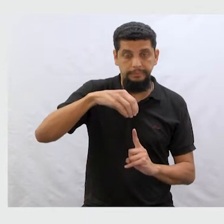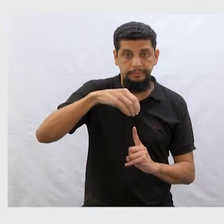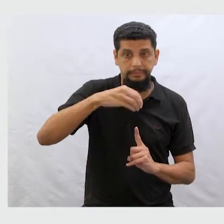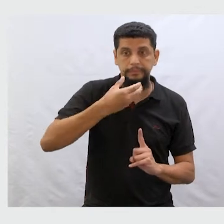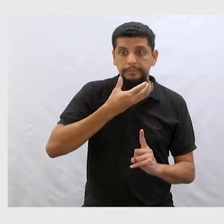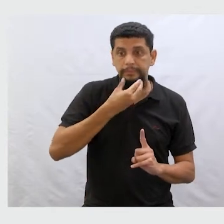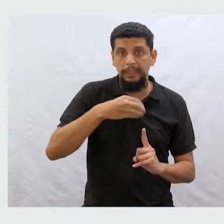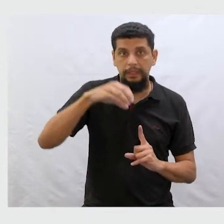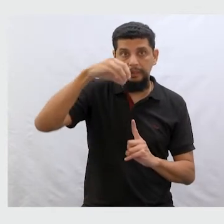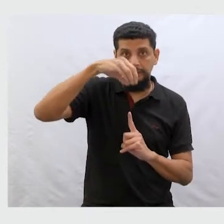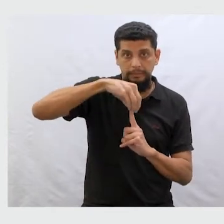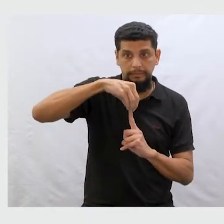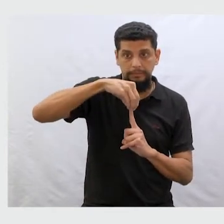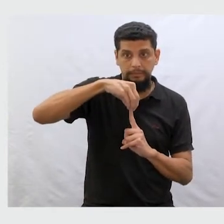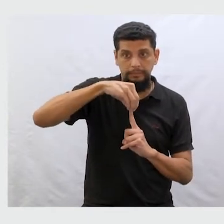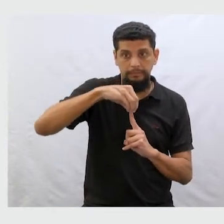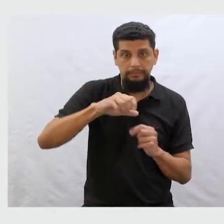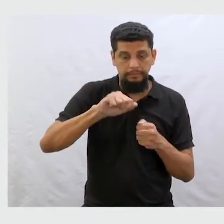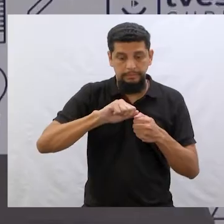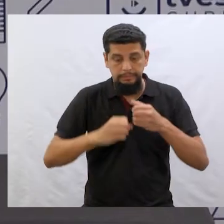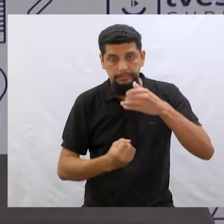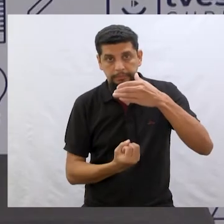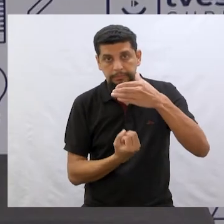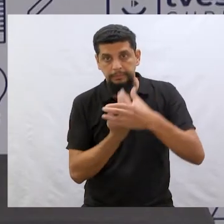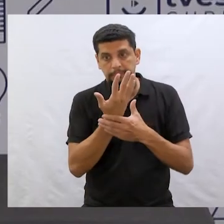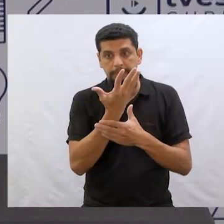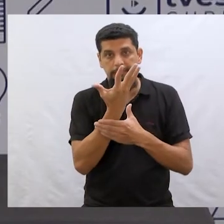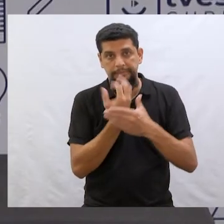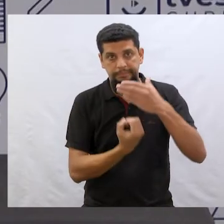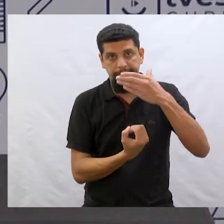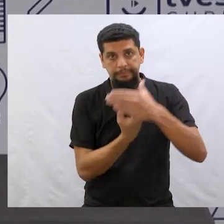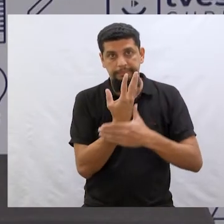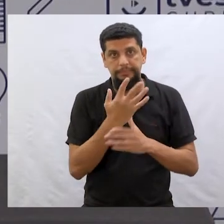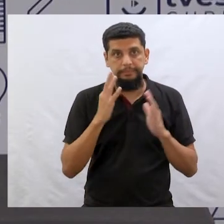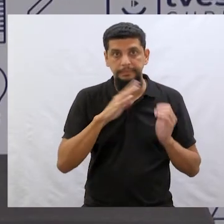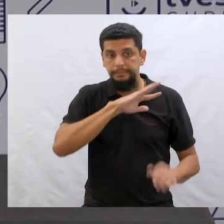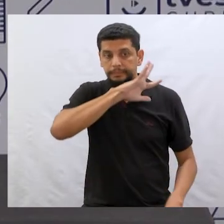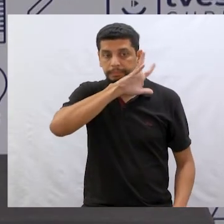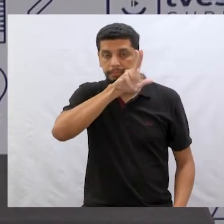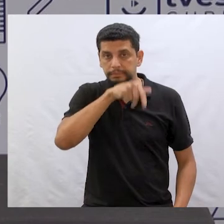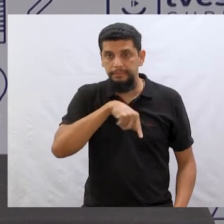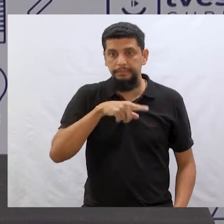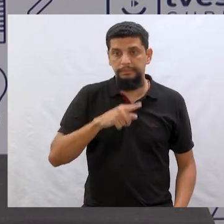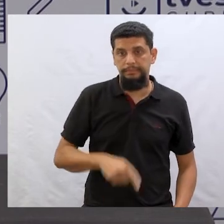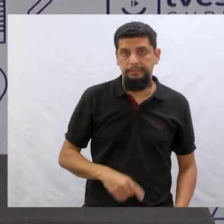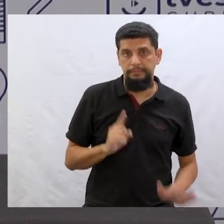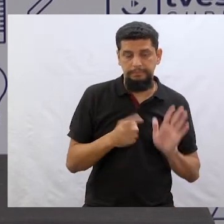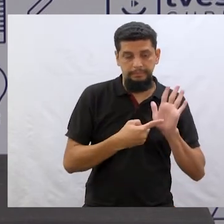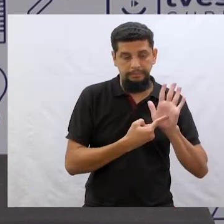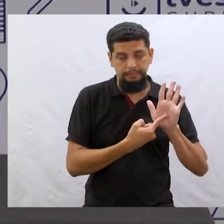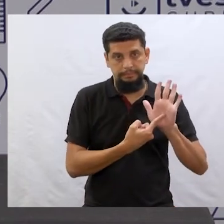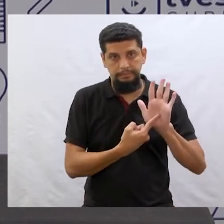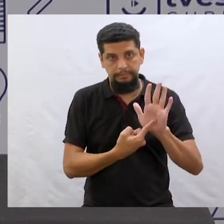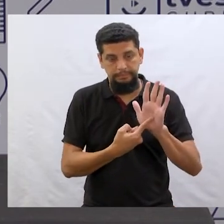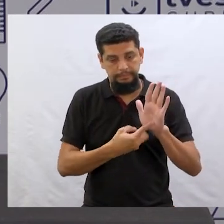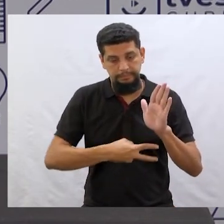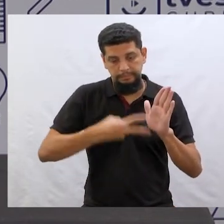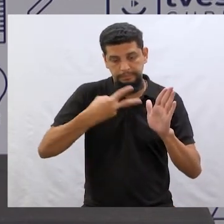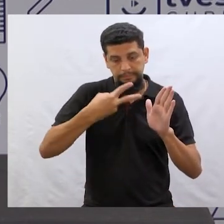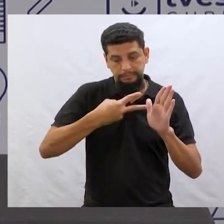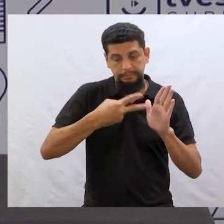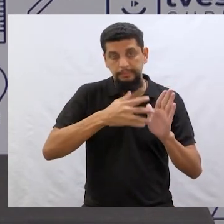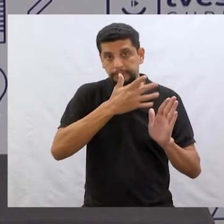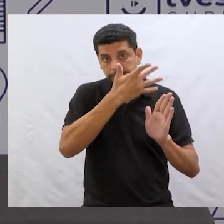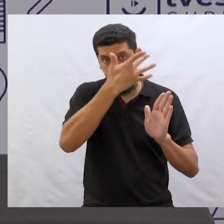Então, essa é a letra. O leão é o rei, né? Mas ali está mostrando na